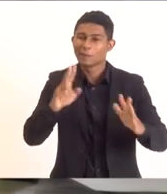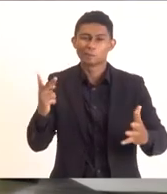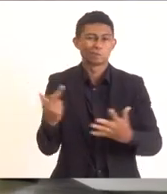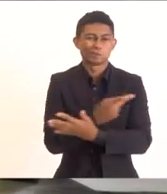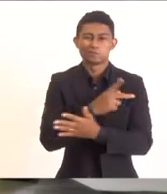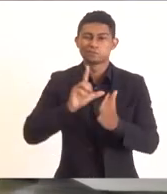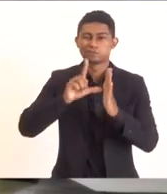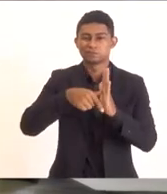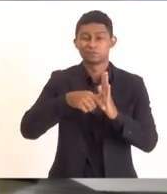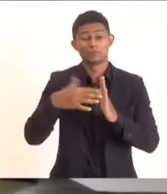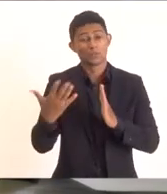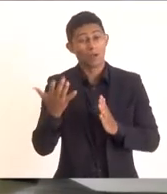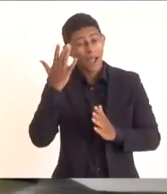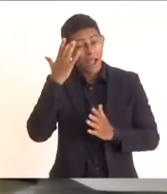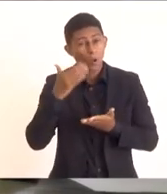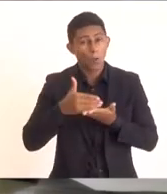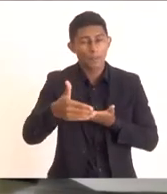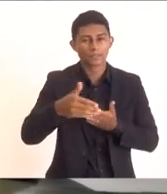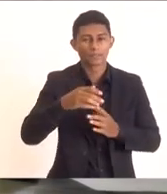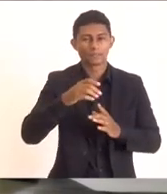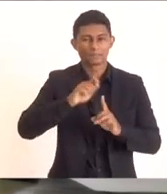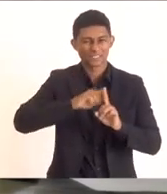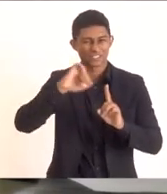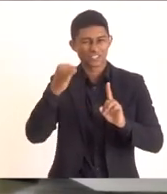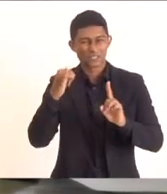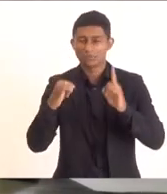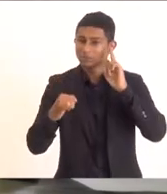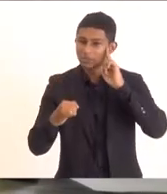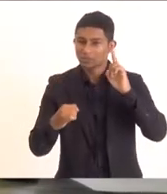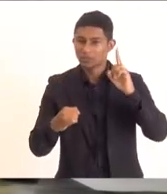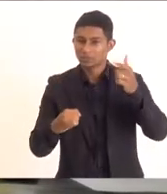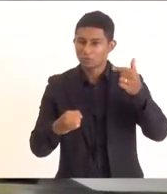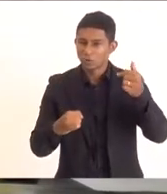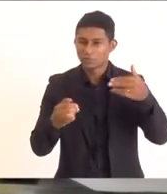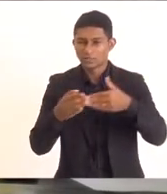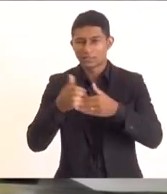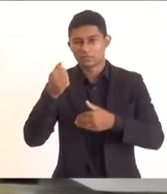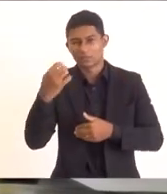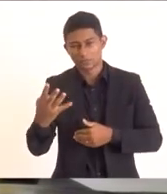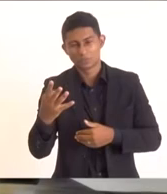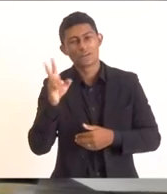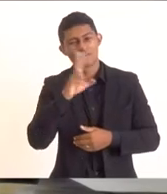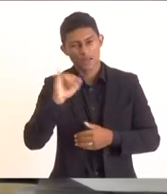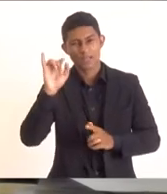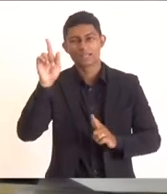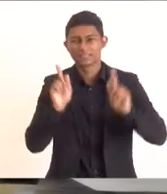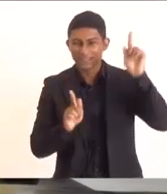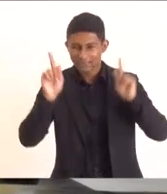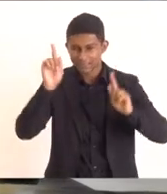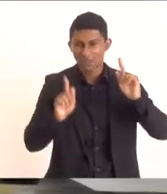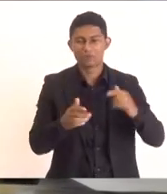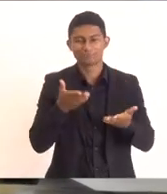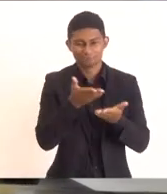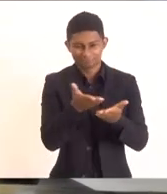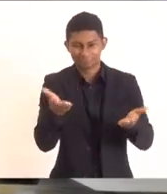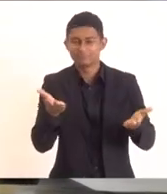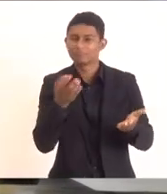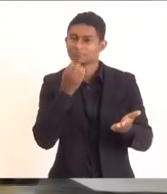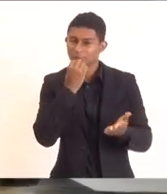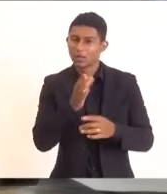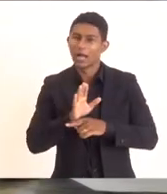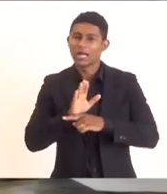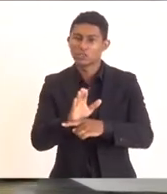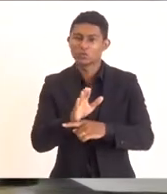entre 12 e 14 de janeiro sairá a licitação da dragagem que também ajuda na questão da